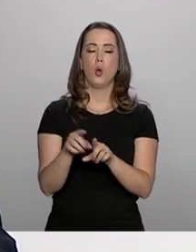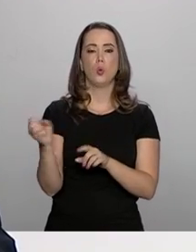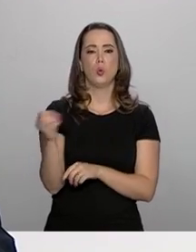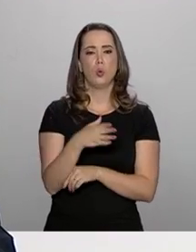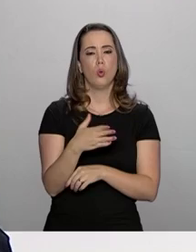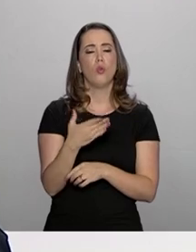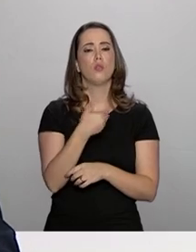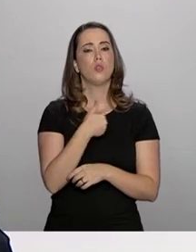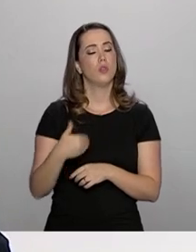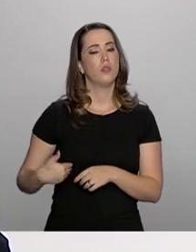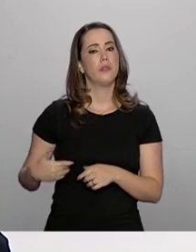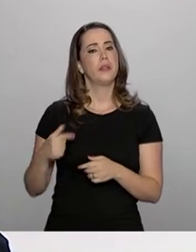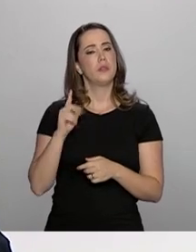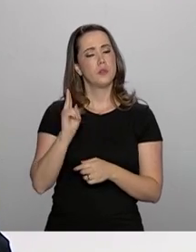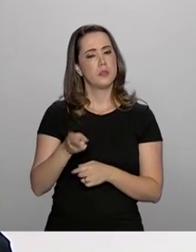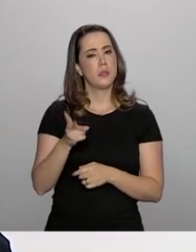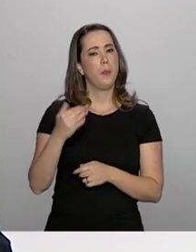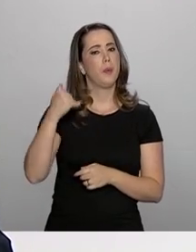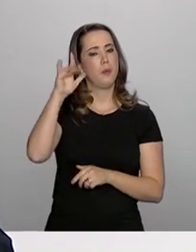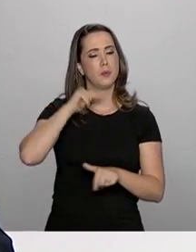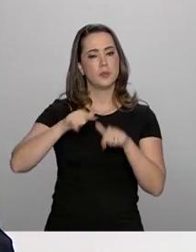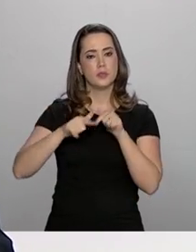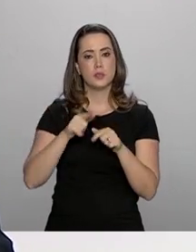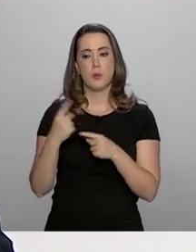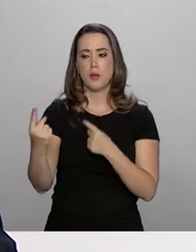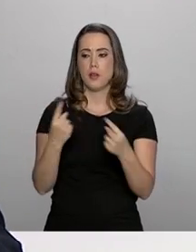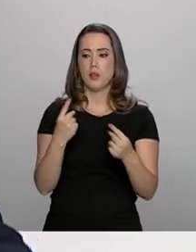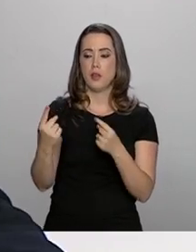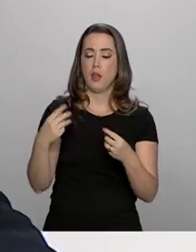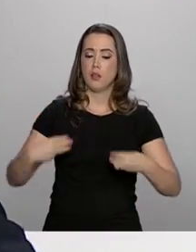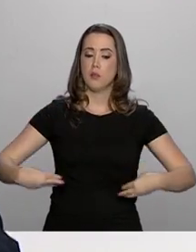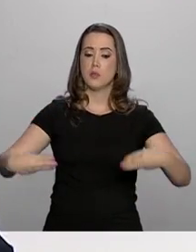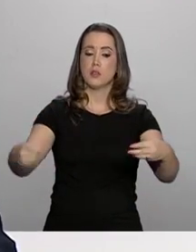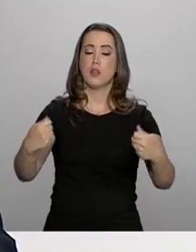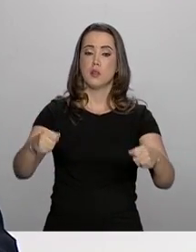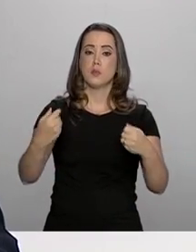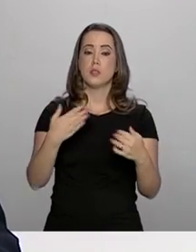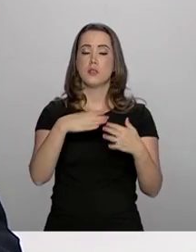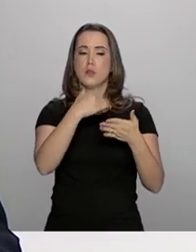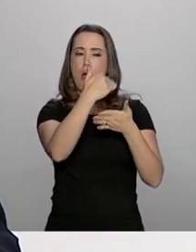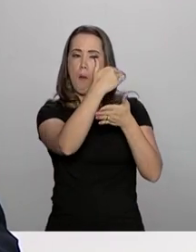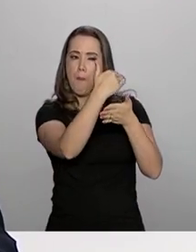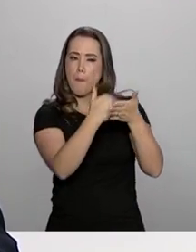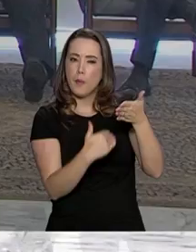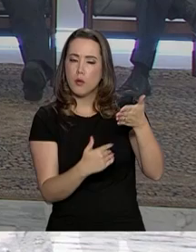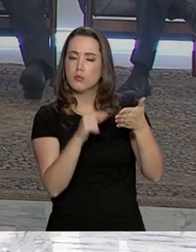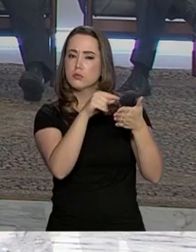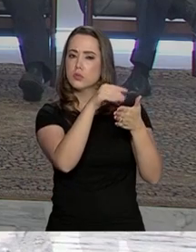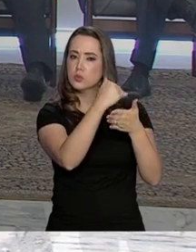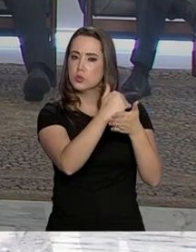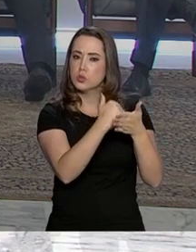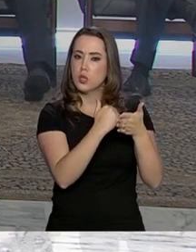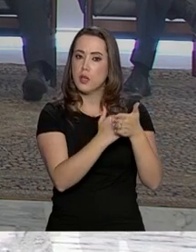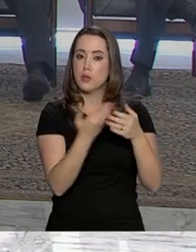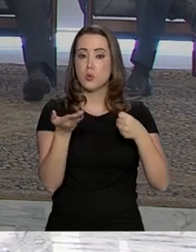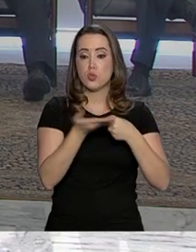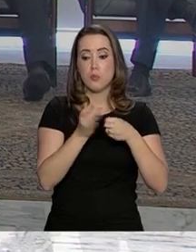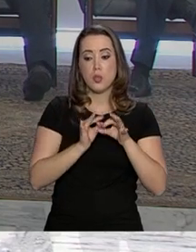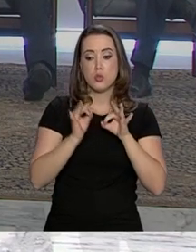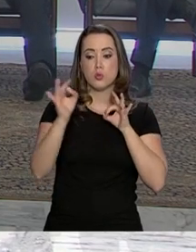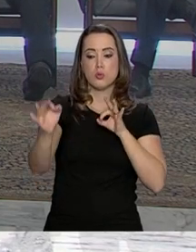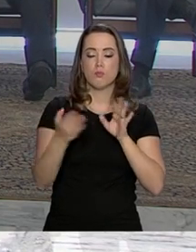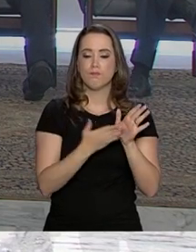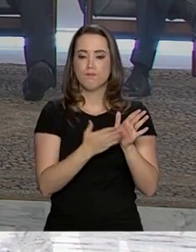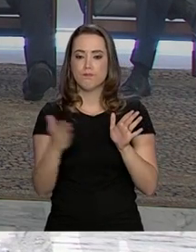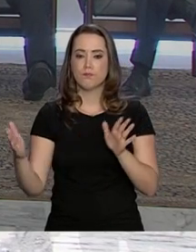governo e cada ministério deve contribuir com projetos de médio e longo prazo. A SAI terá, por